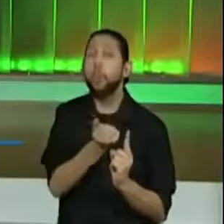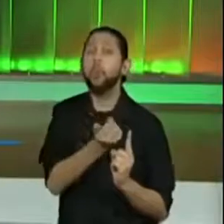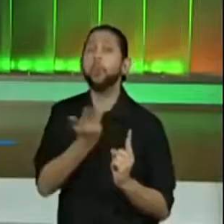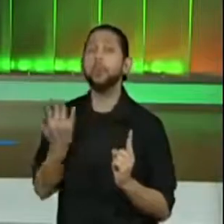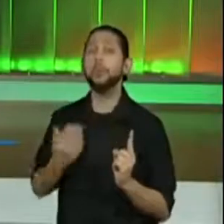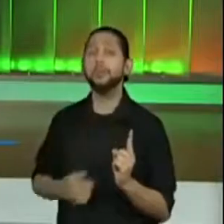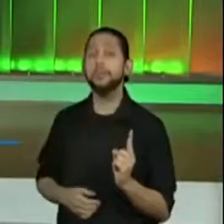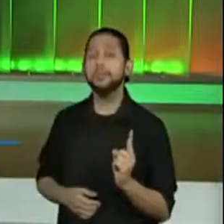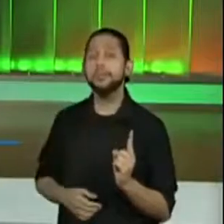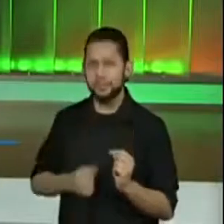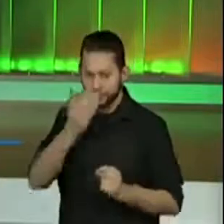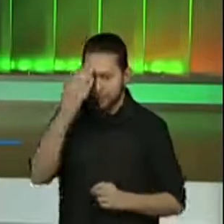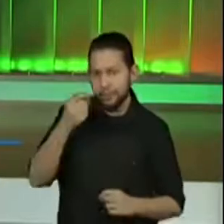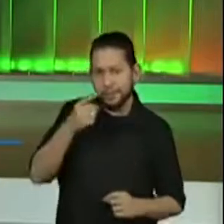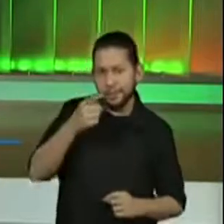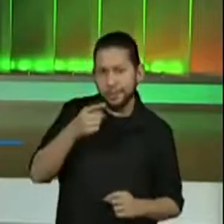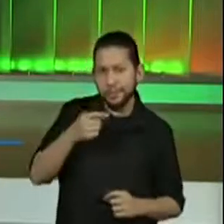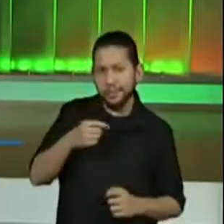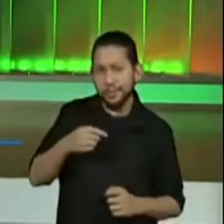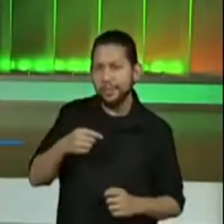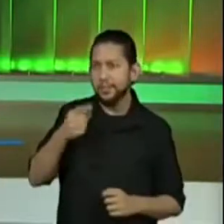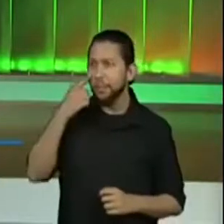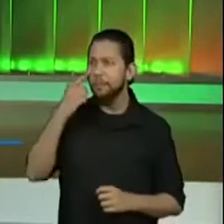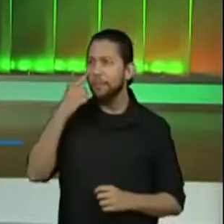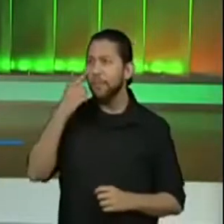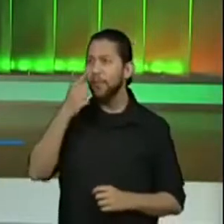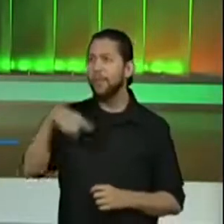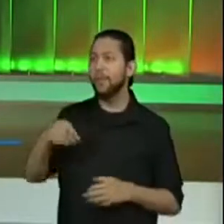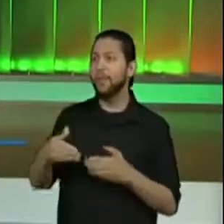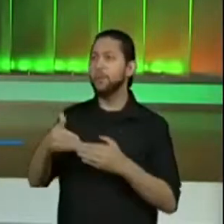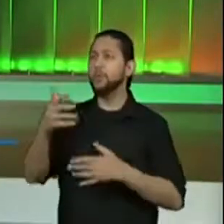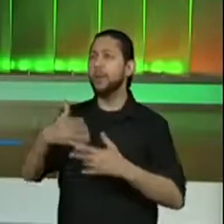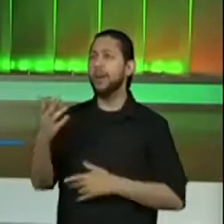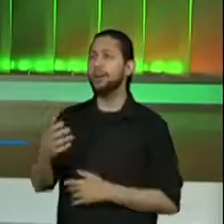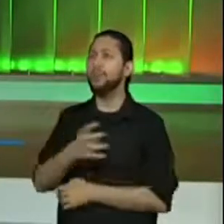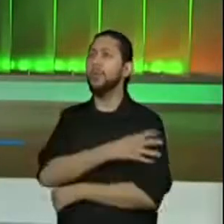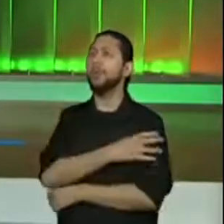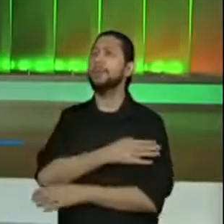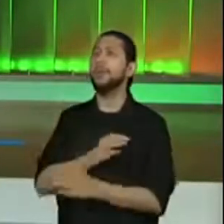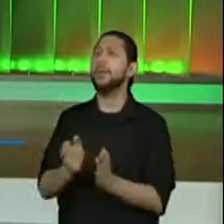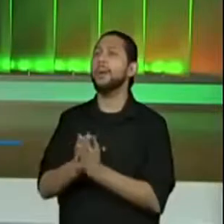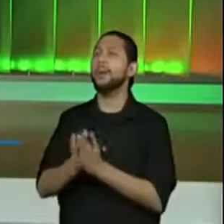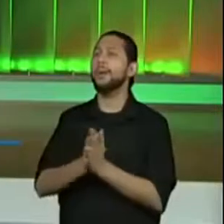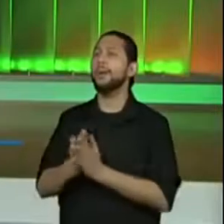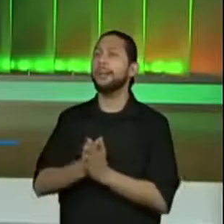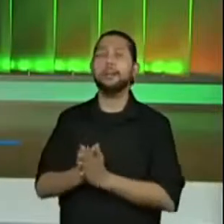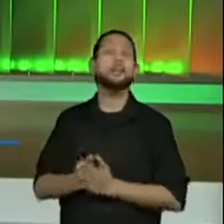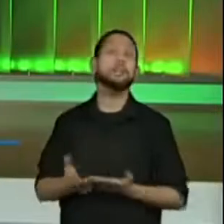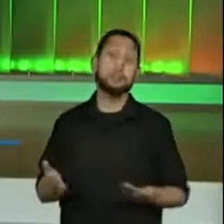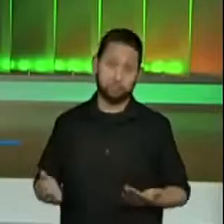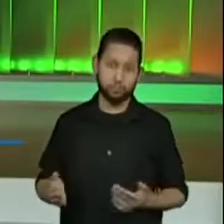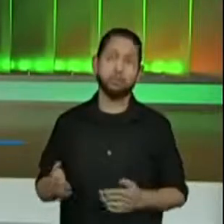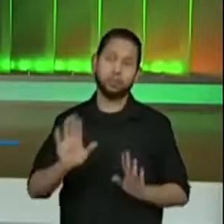alunos sabem? Os alunos do quarto ano sabem? E aí? A professora Lucy disse que é 10 milímetros. Tá? Então, 1